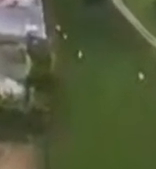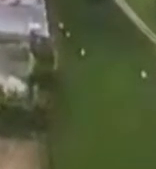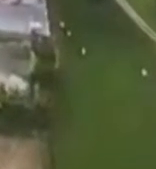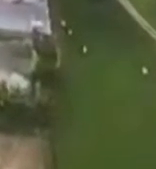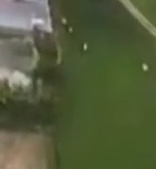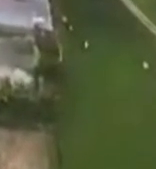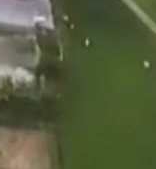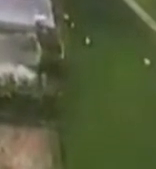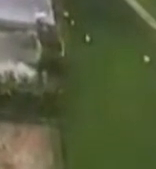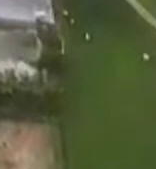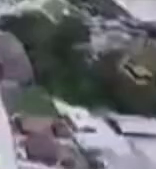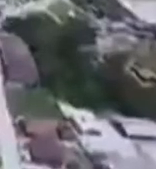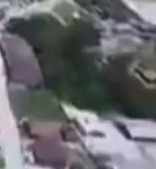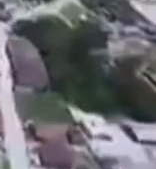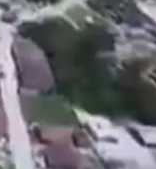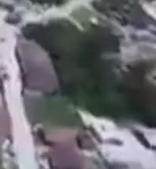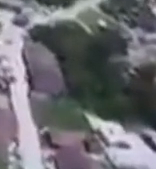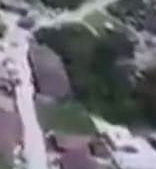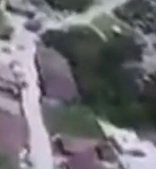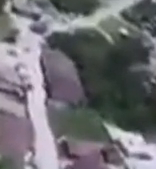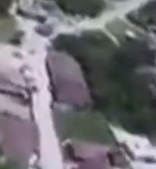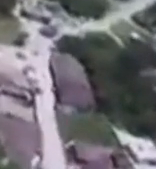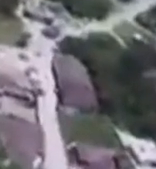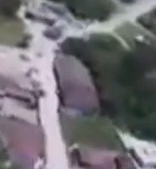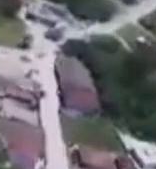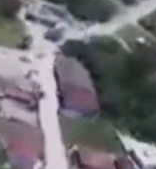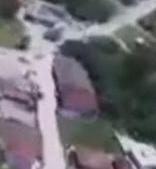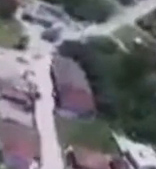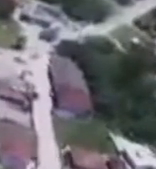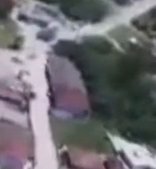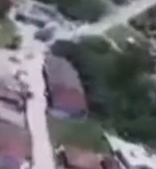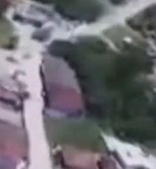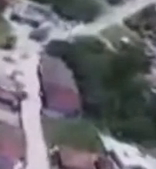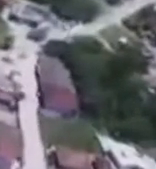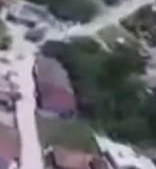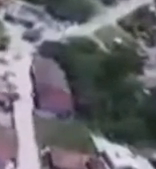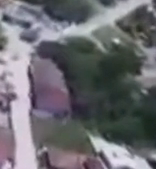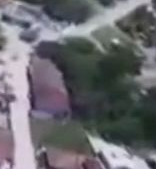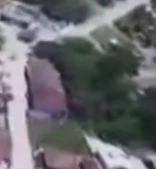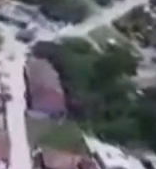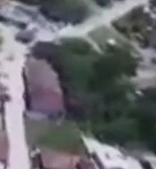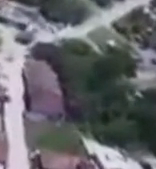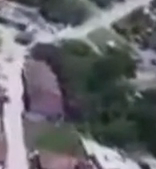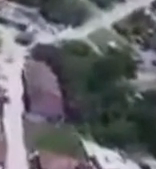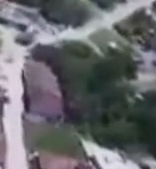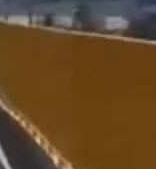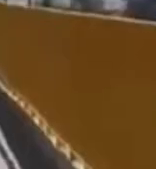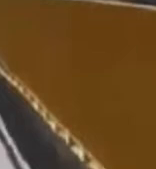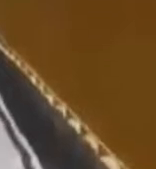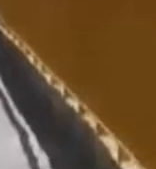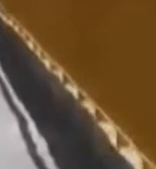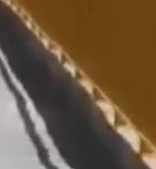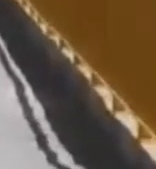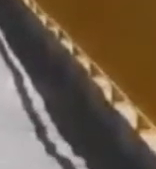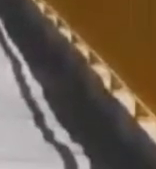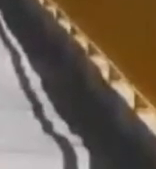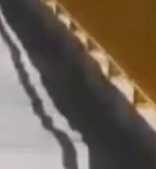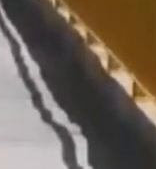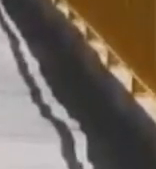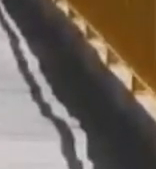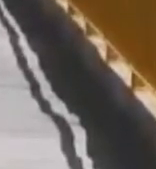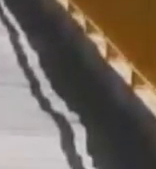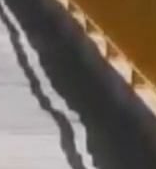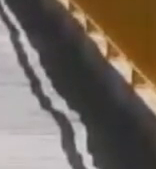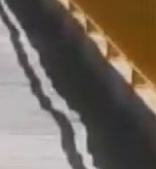para o município de Gaspar é a construção da Ponte do Vale, prefeito Dorval Rodolfo Pamplona. Com essa conquista,